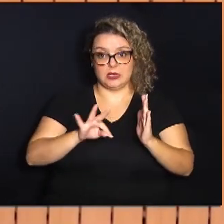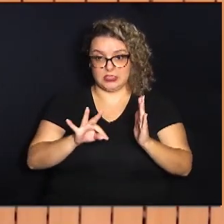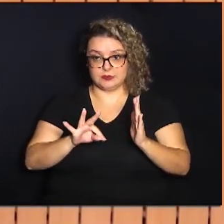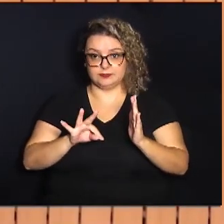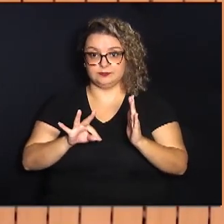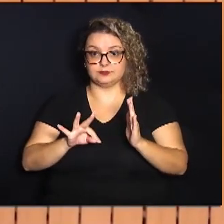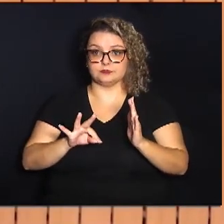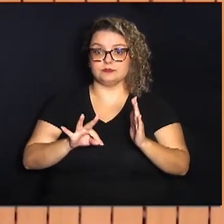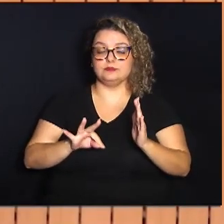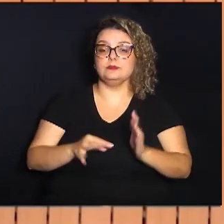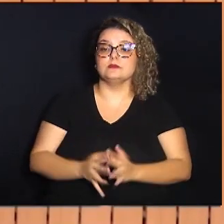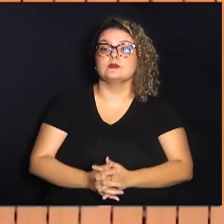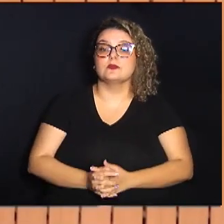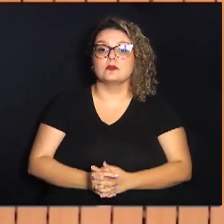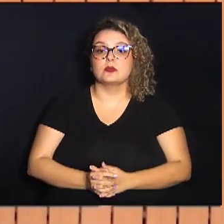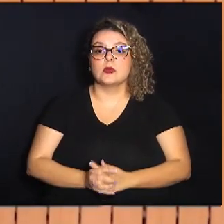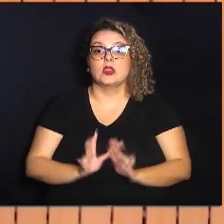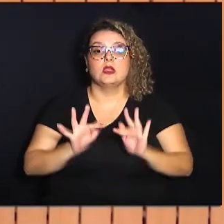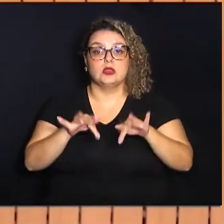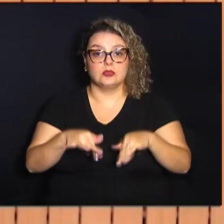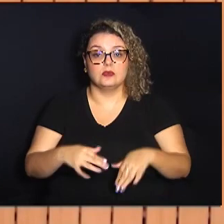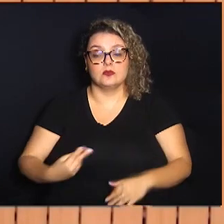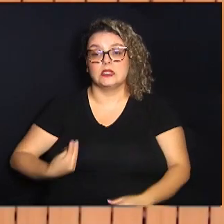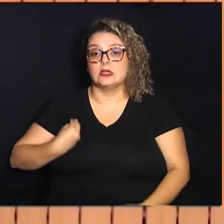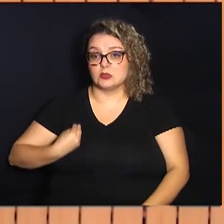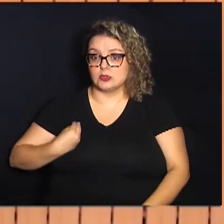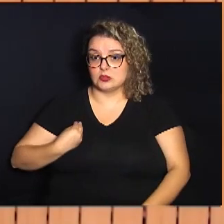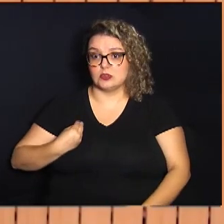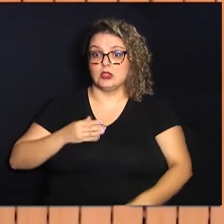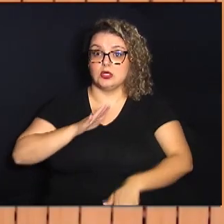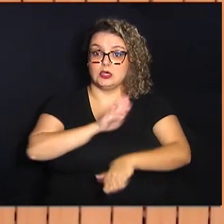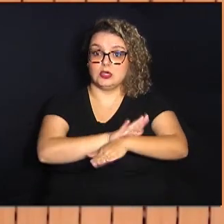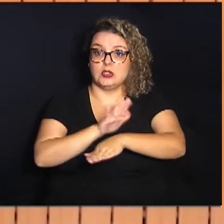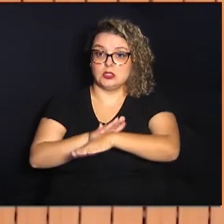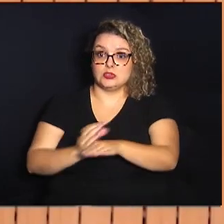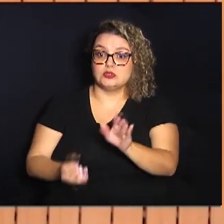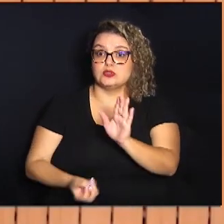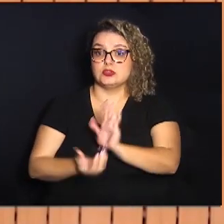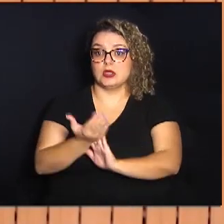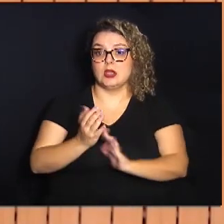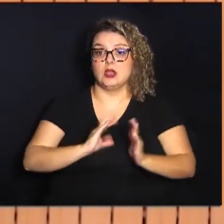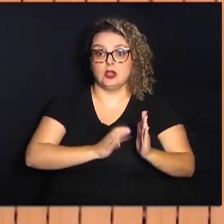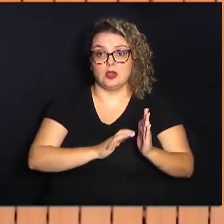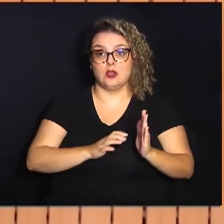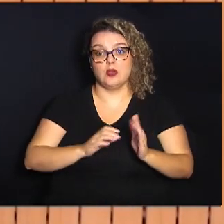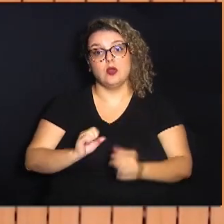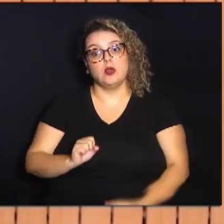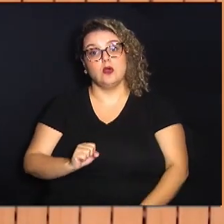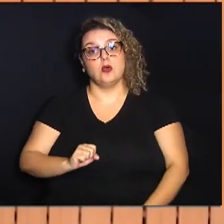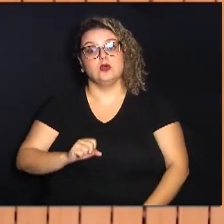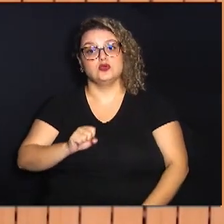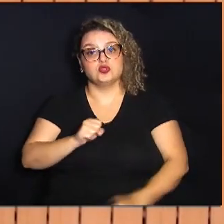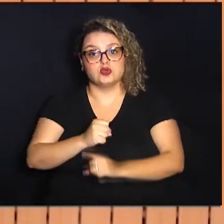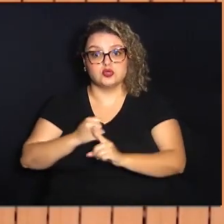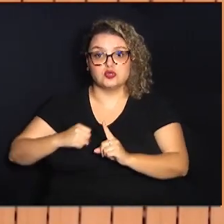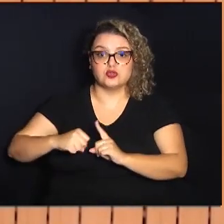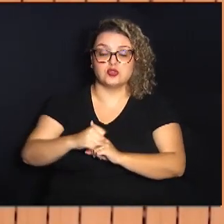Trabalhadores, e no final da sua vida ajudou a fundar o Partido Socialismo e Liberdade,